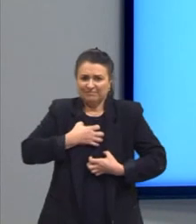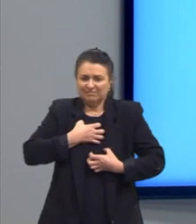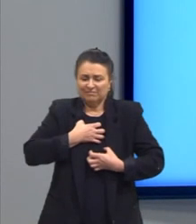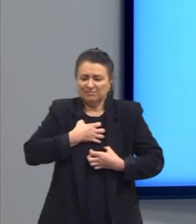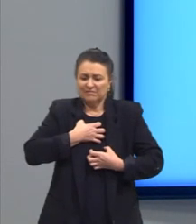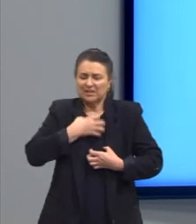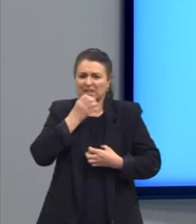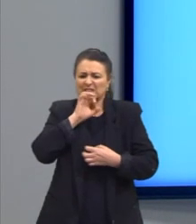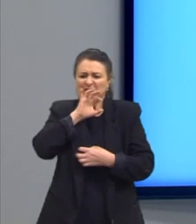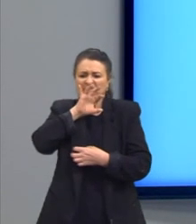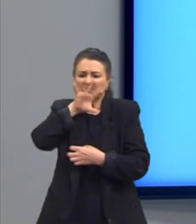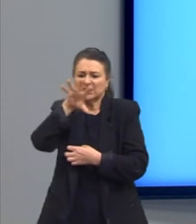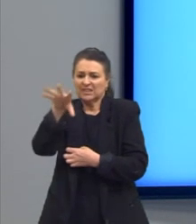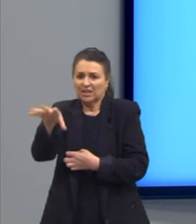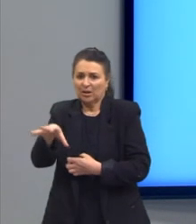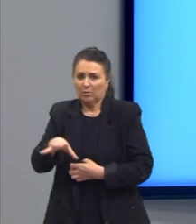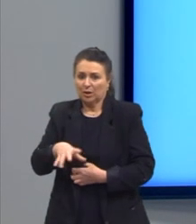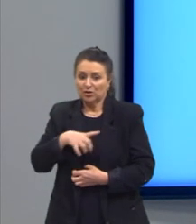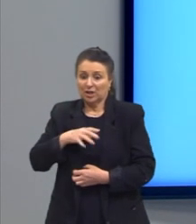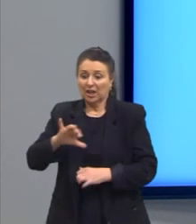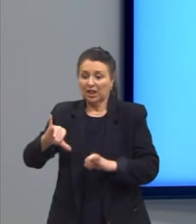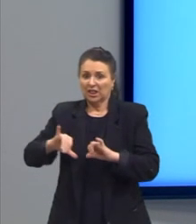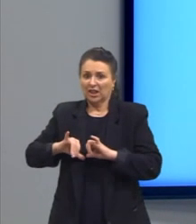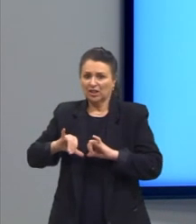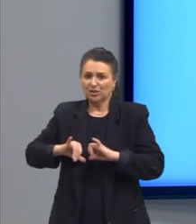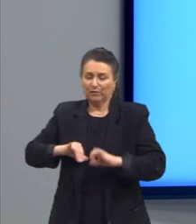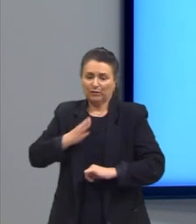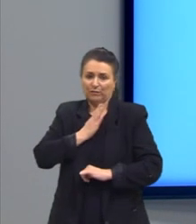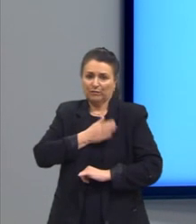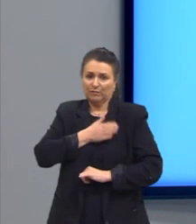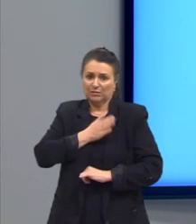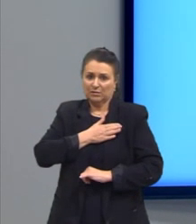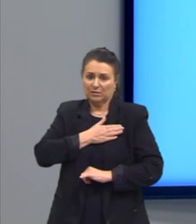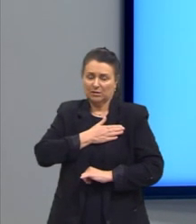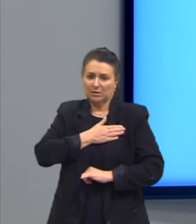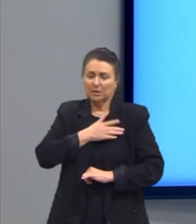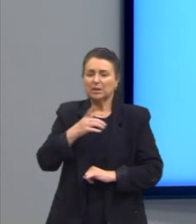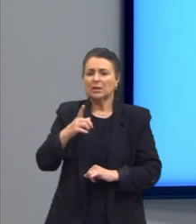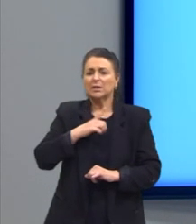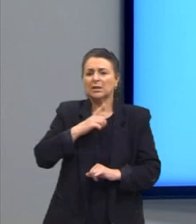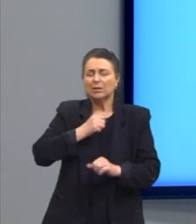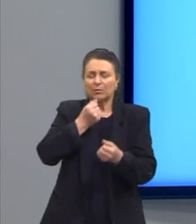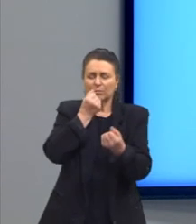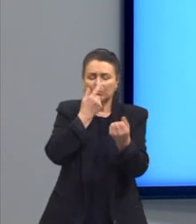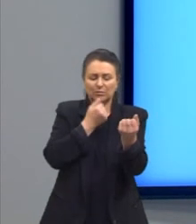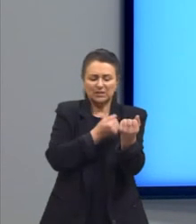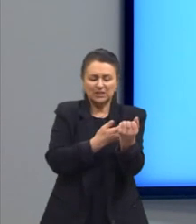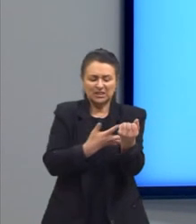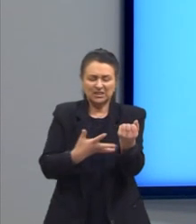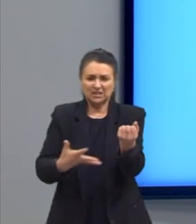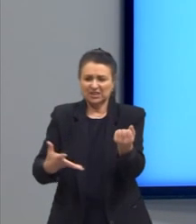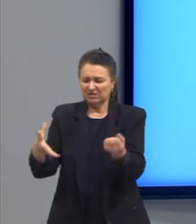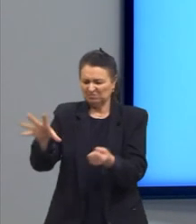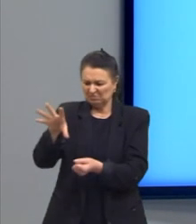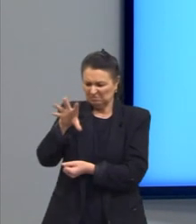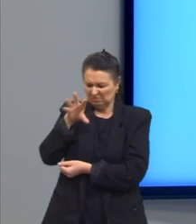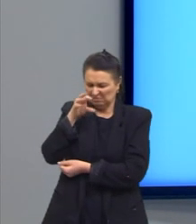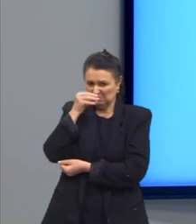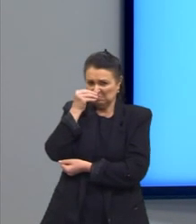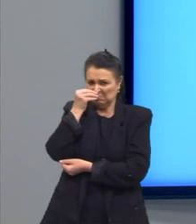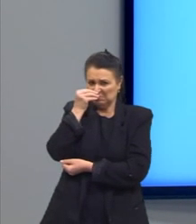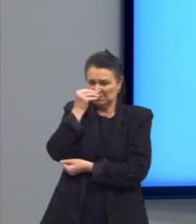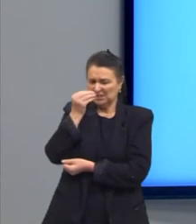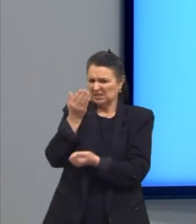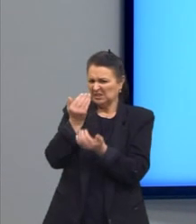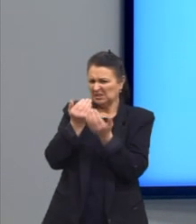escapa da boca de um cardíaco. Já o verme, este operário das ruínas, que o sangue podre das carnificinas come